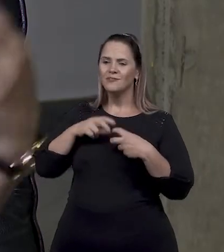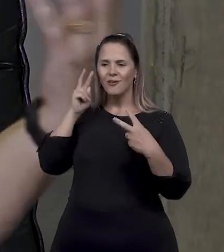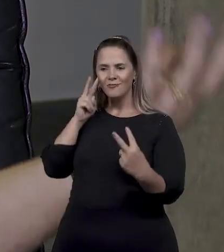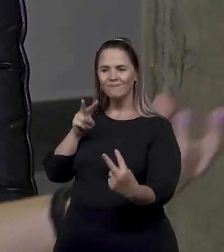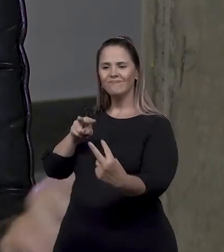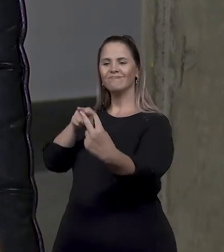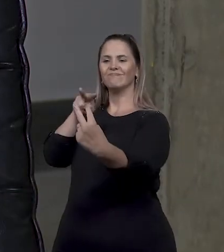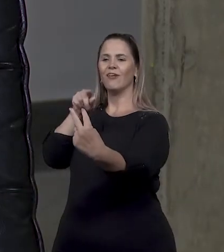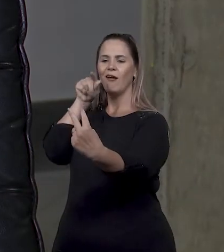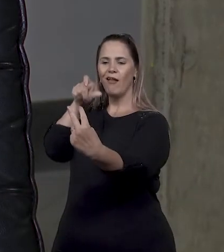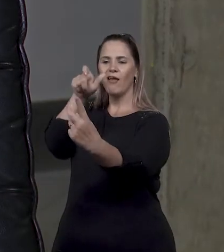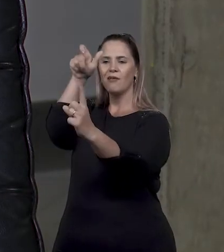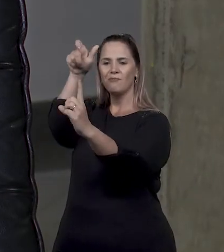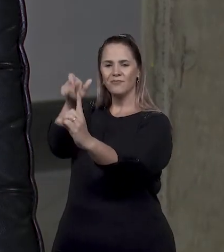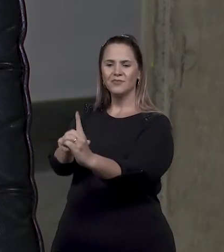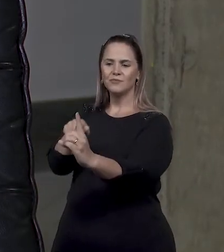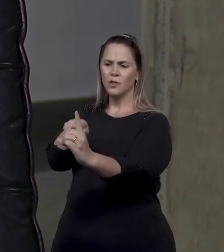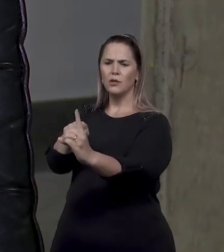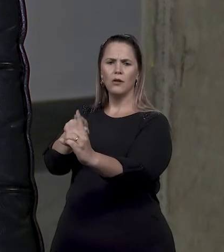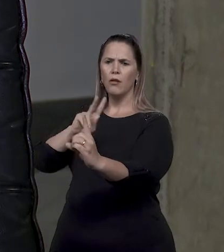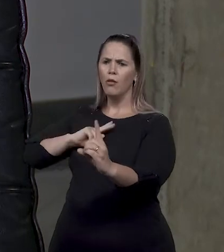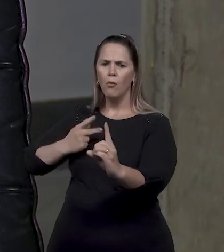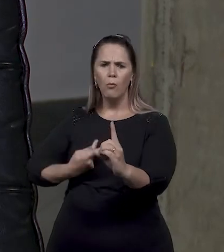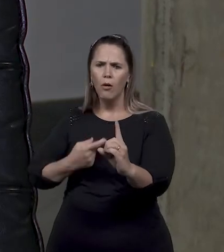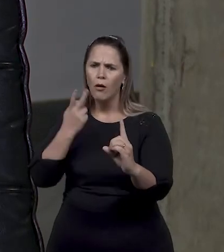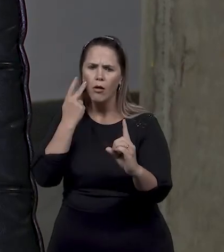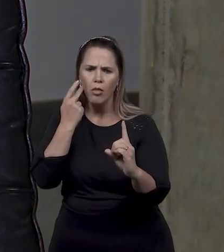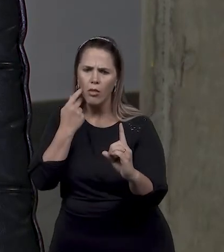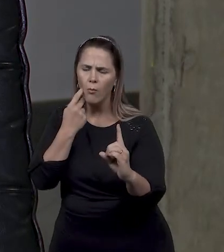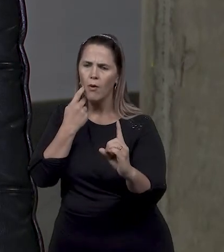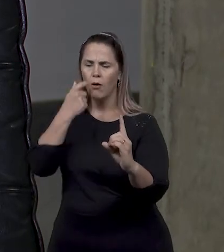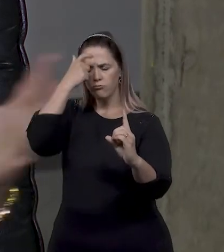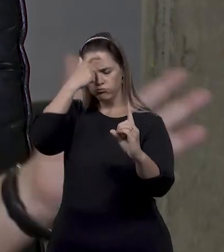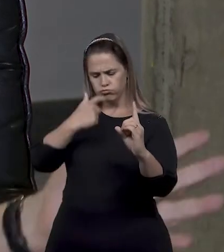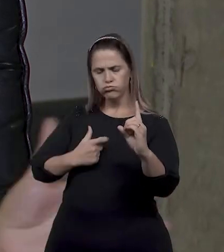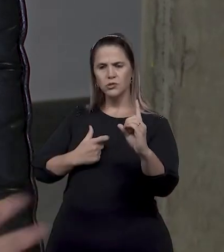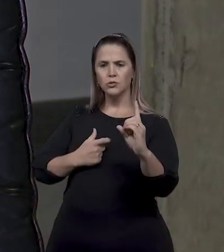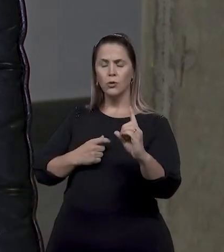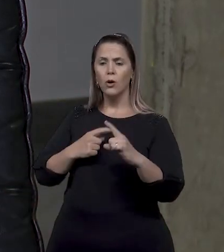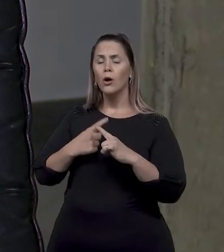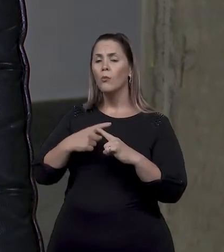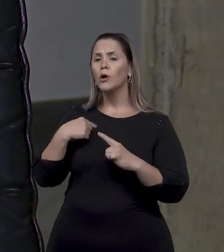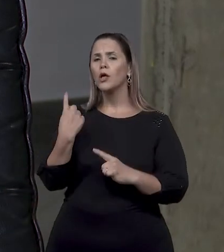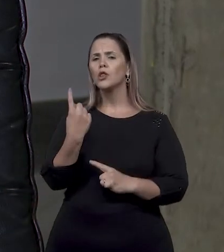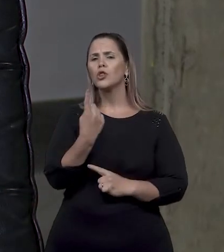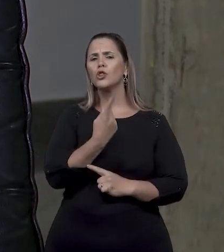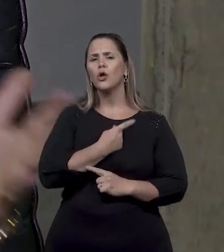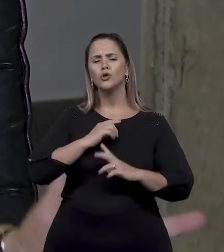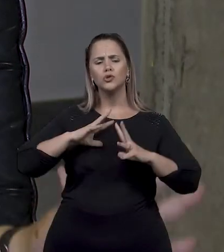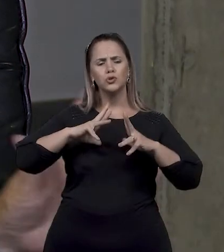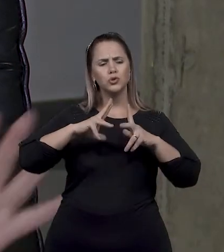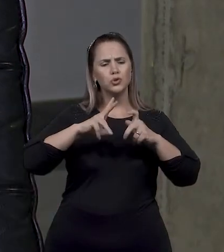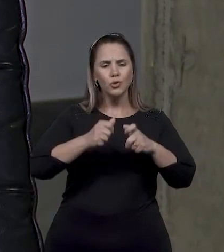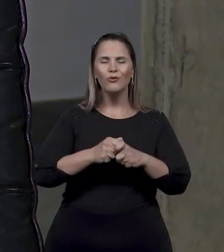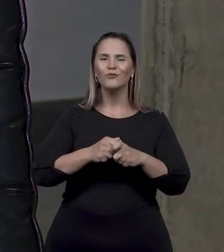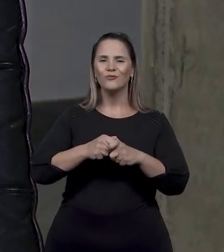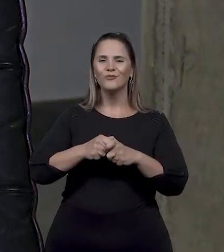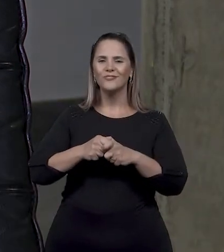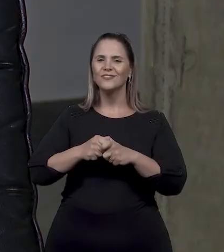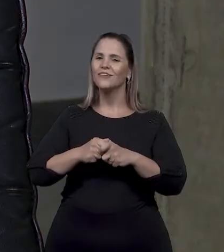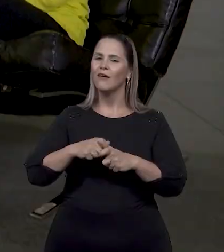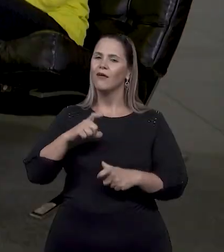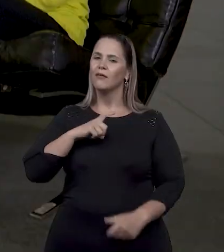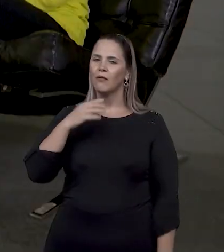Então, começar a olhar o outro como gente, porque todos nós temos deficiência em um certo